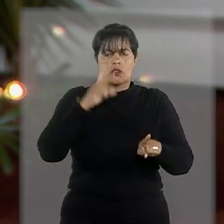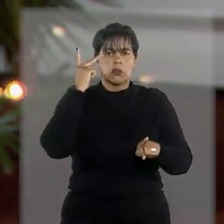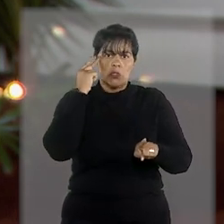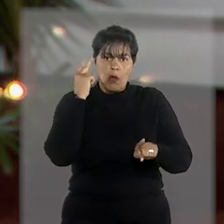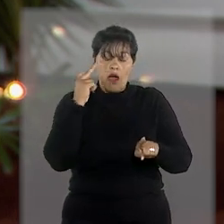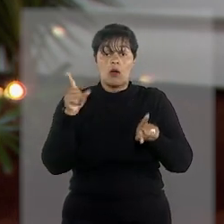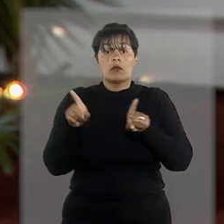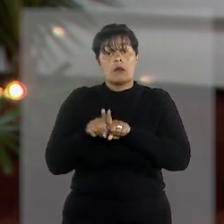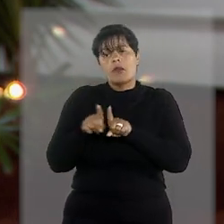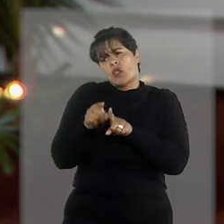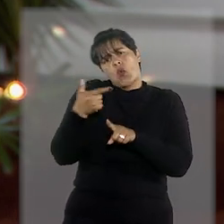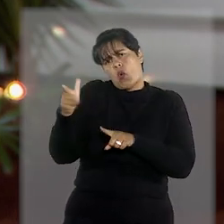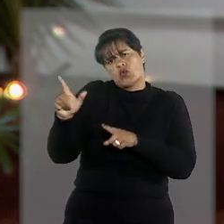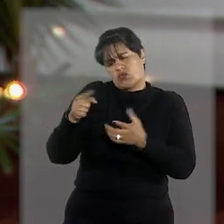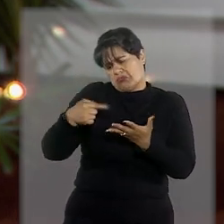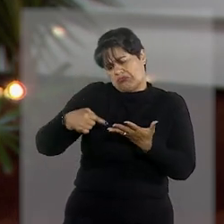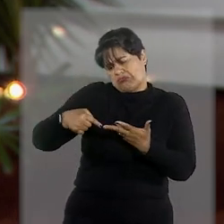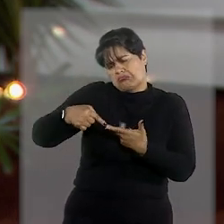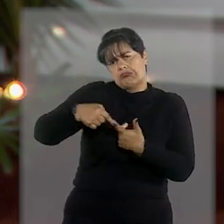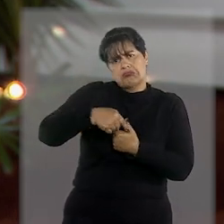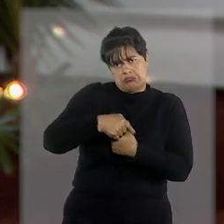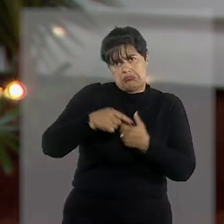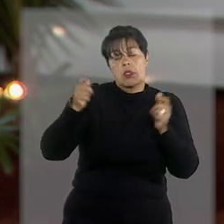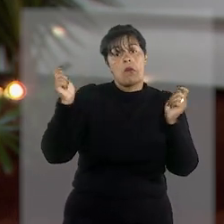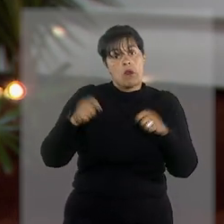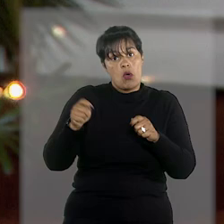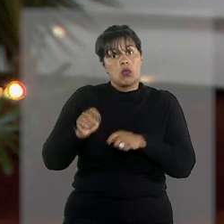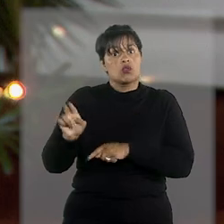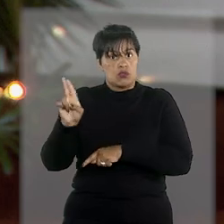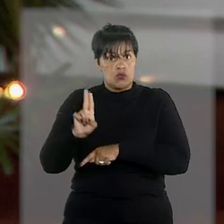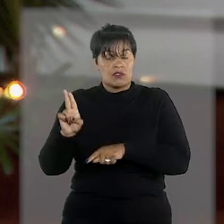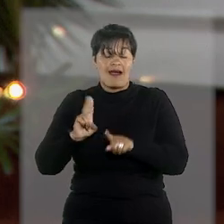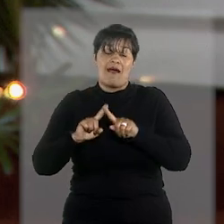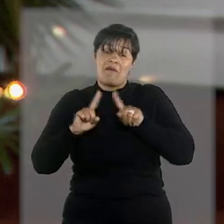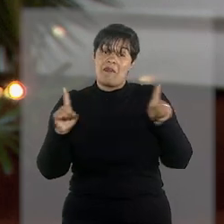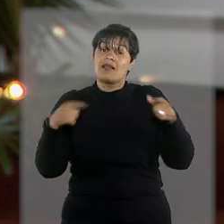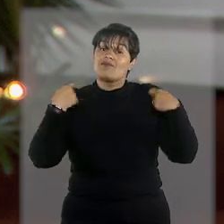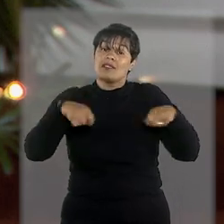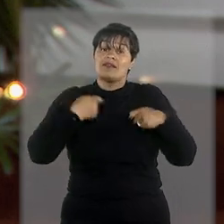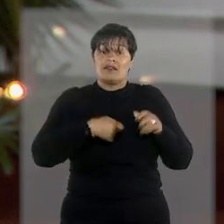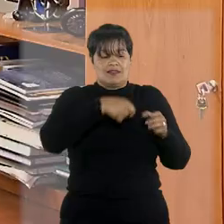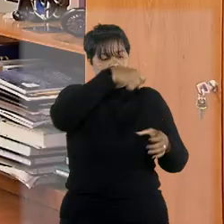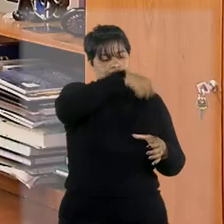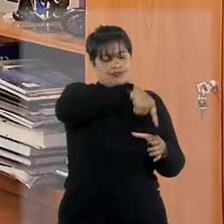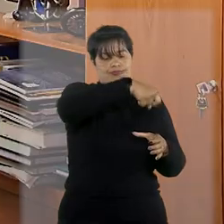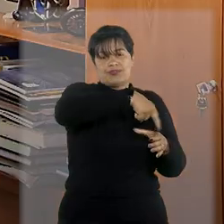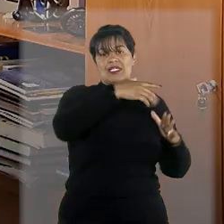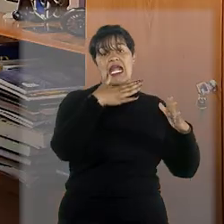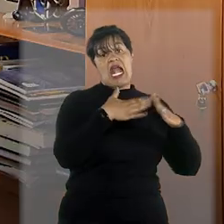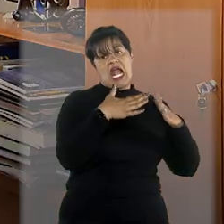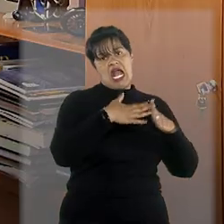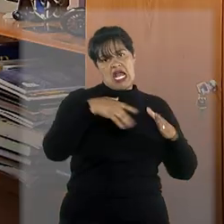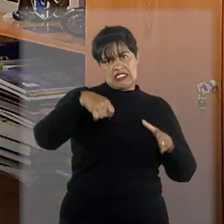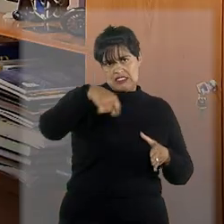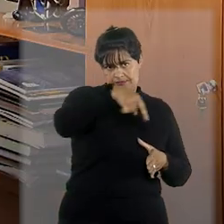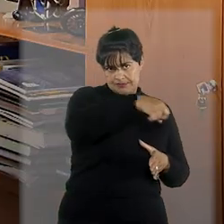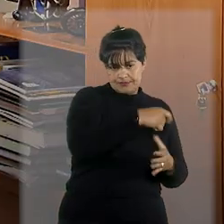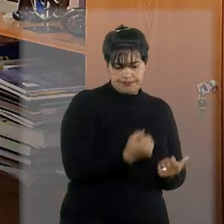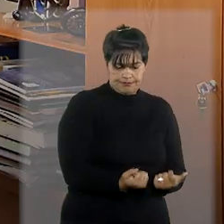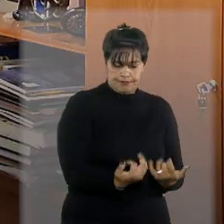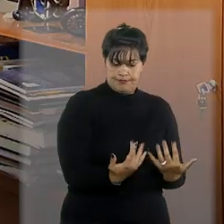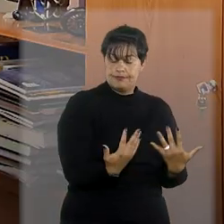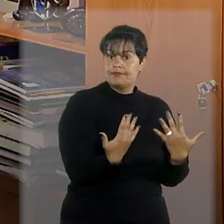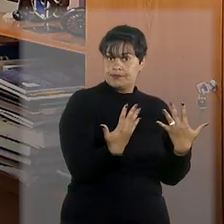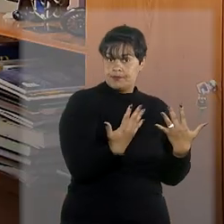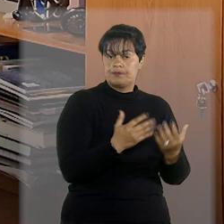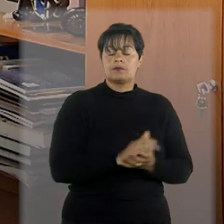natura e extratos de THC, que só podem ser obtidos por meio do cultivo caseiro. O relator, ministro Rogério Schett Cruz,